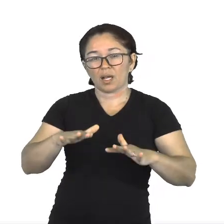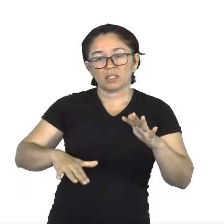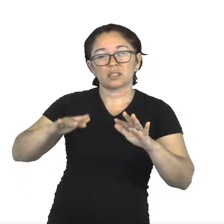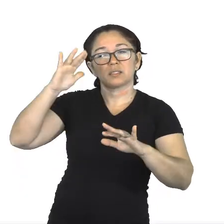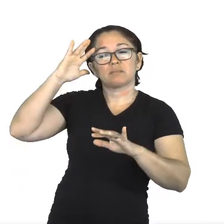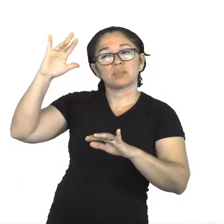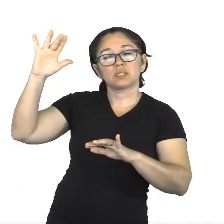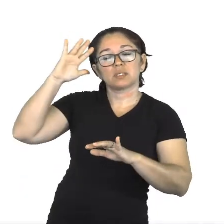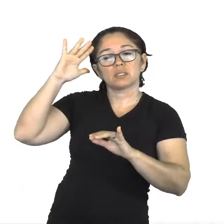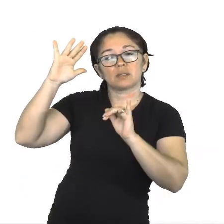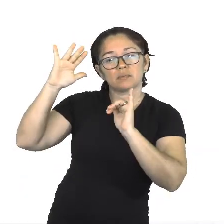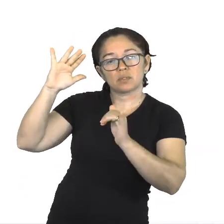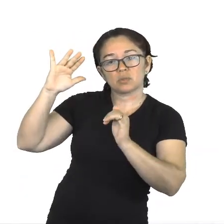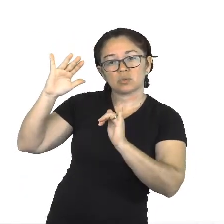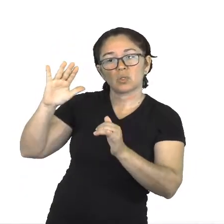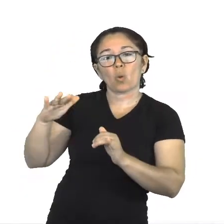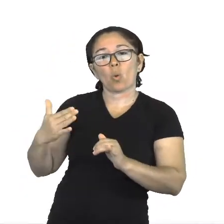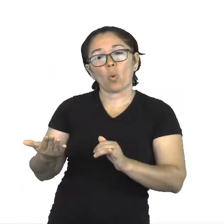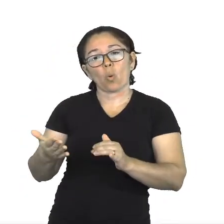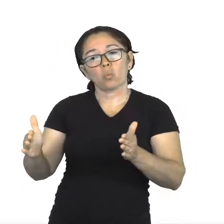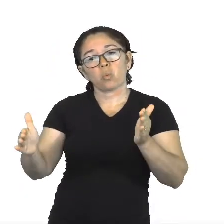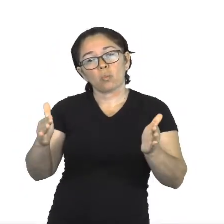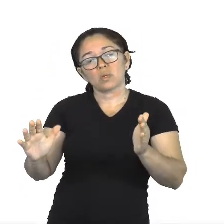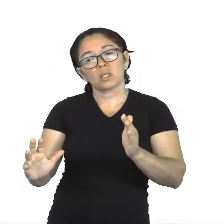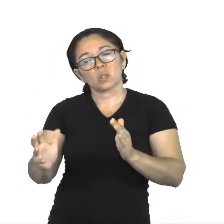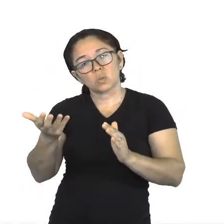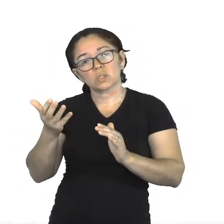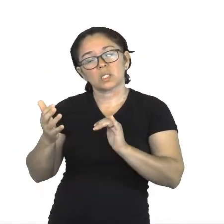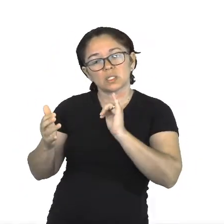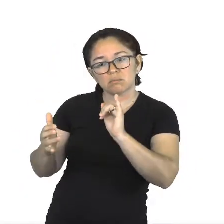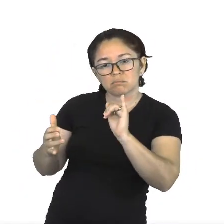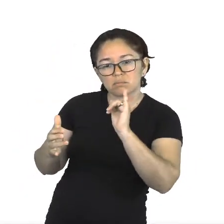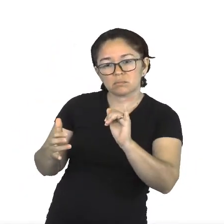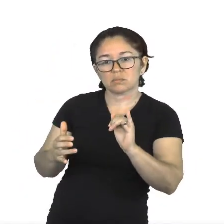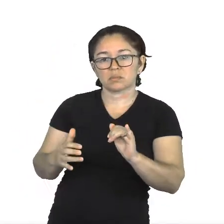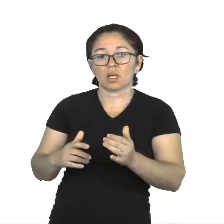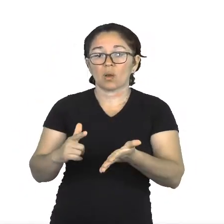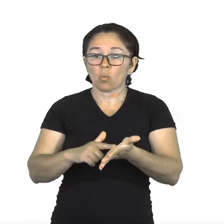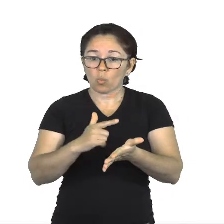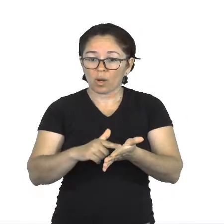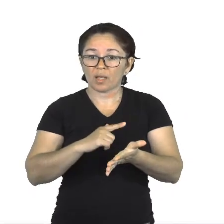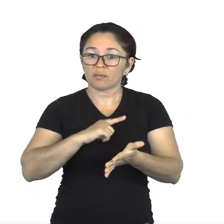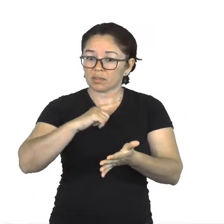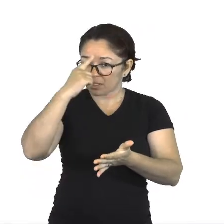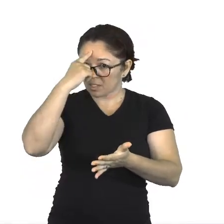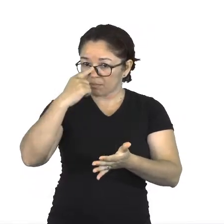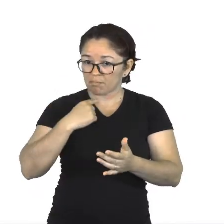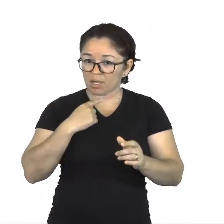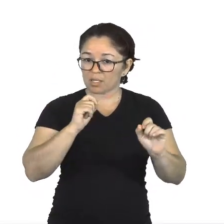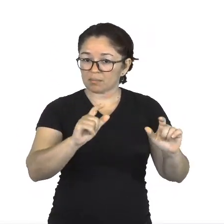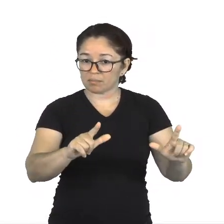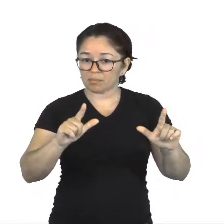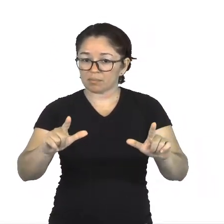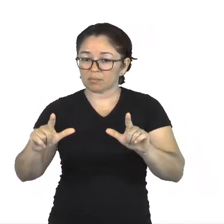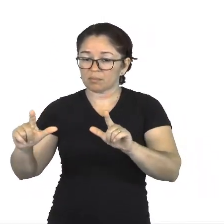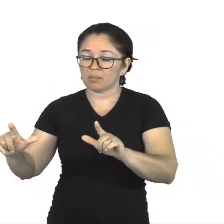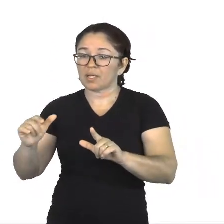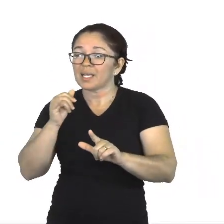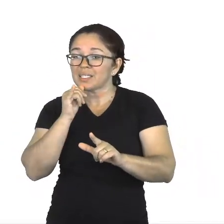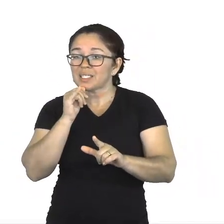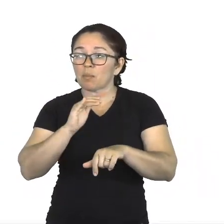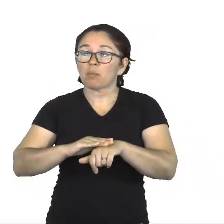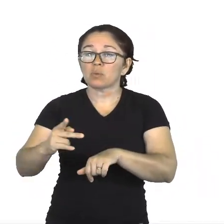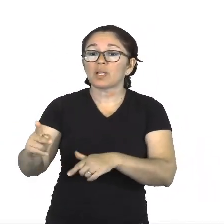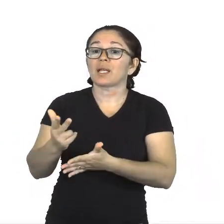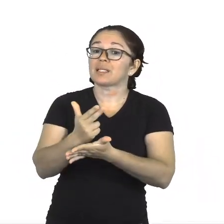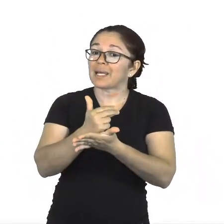ainda ilustrações em algumas páginas do livro que representa os desenhos de Liesel. A